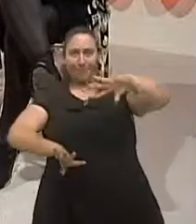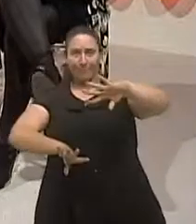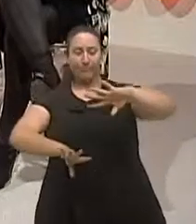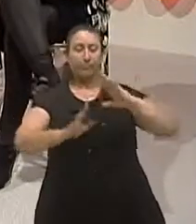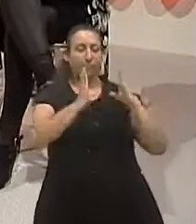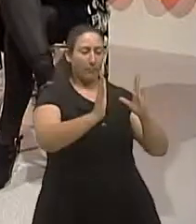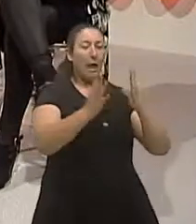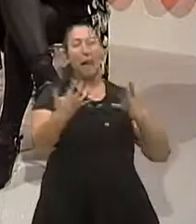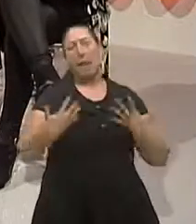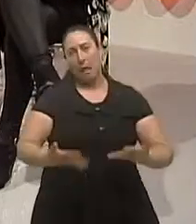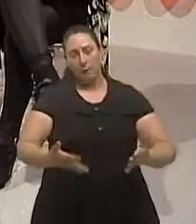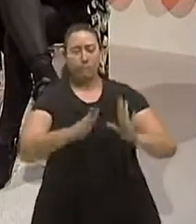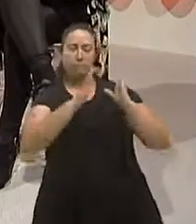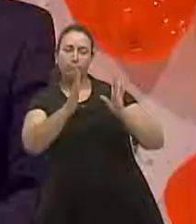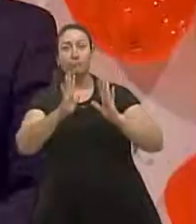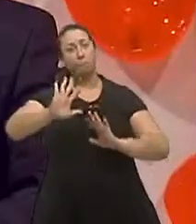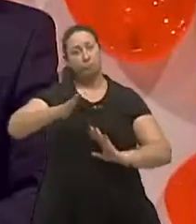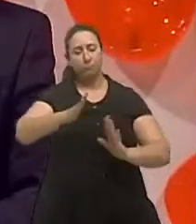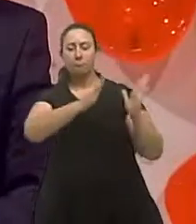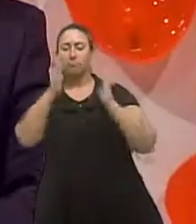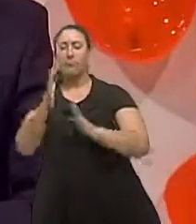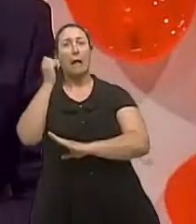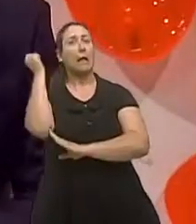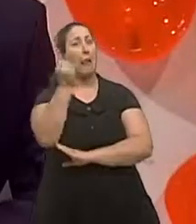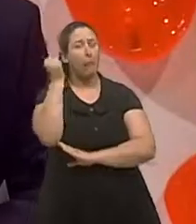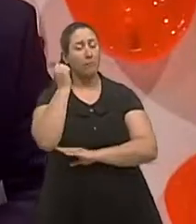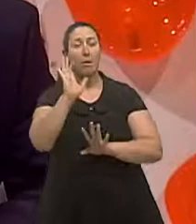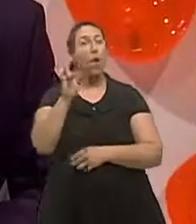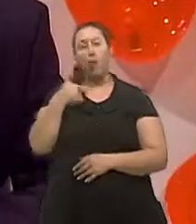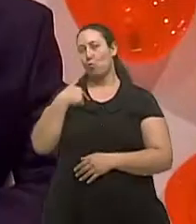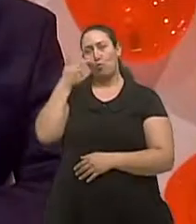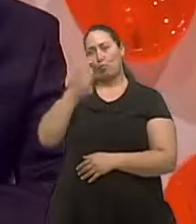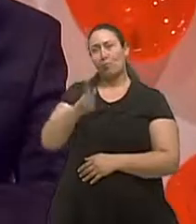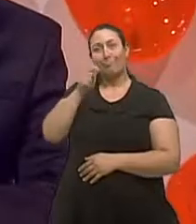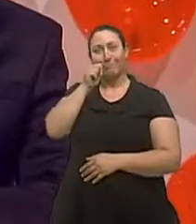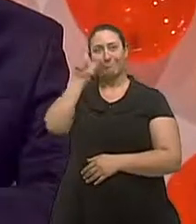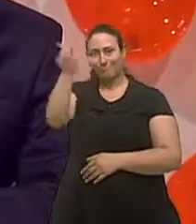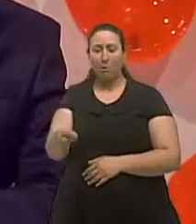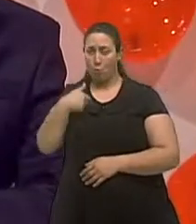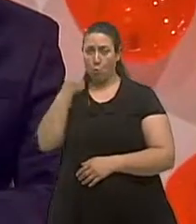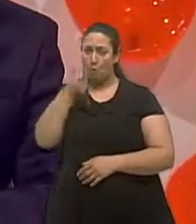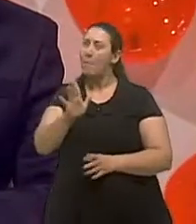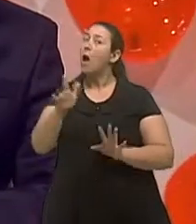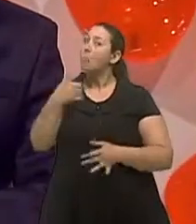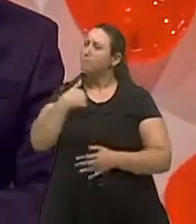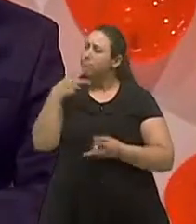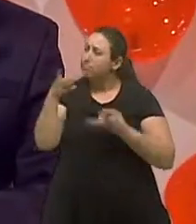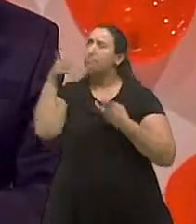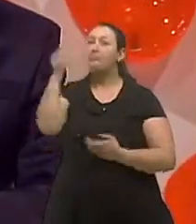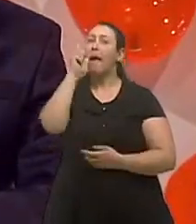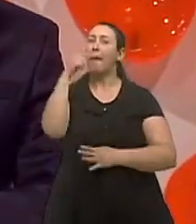grave aí classifica classifica talvez o caso da Cecília não viu o exame de polisonografia mas é possível que ela esteja num quadro mais grave